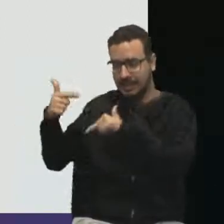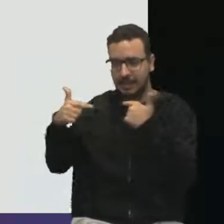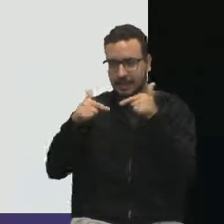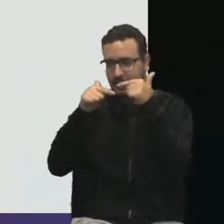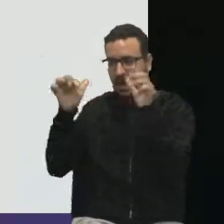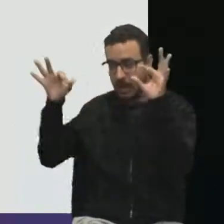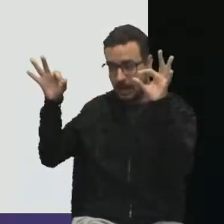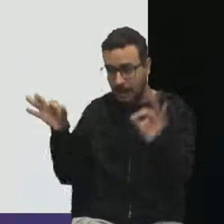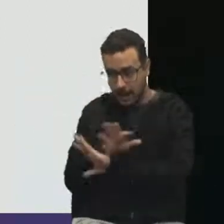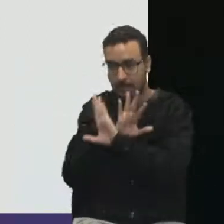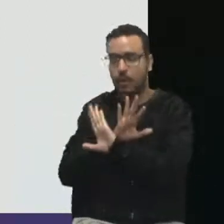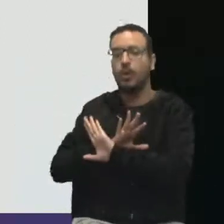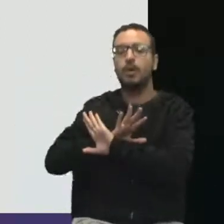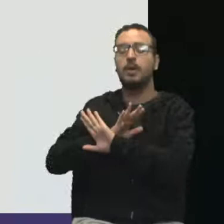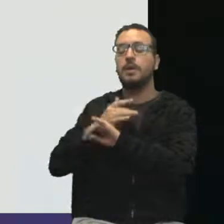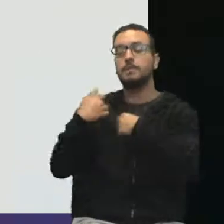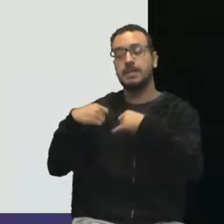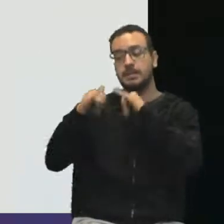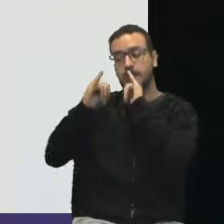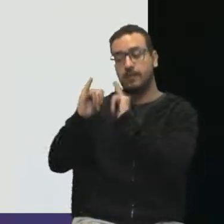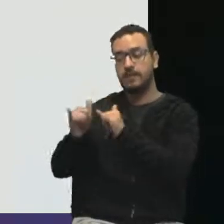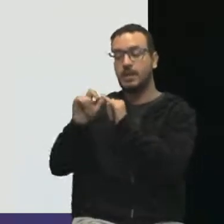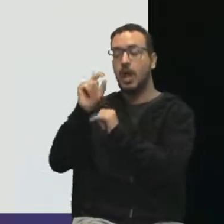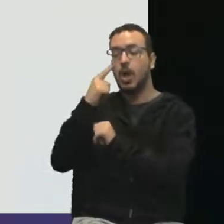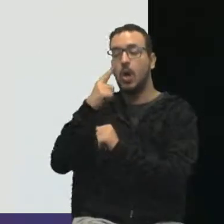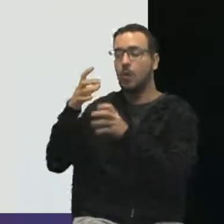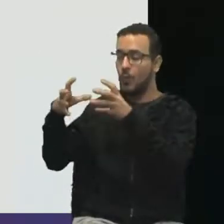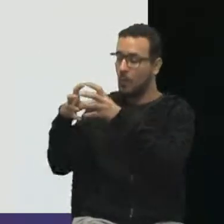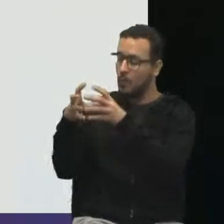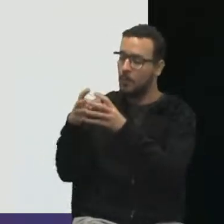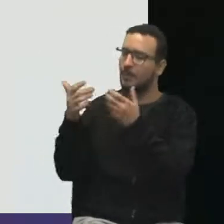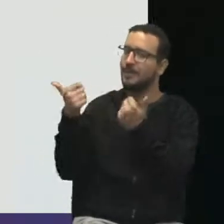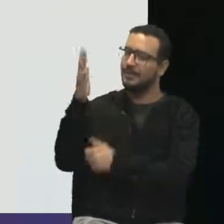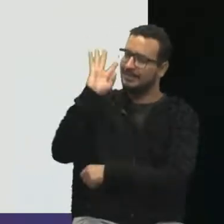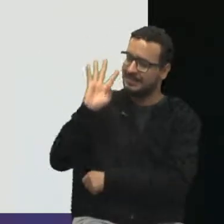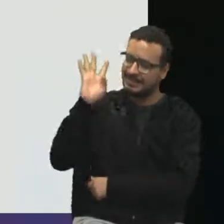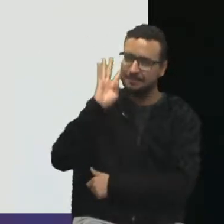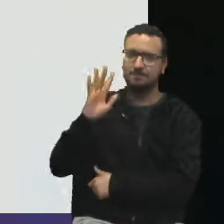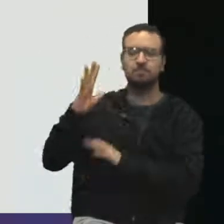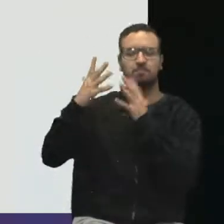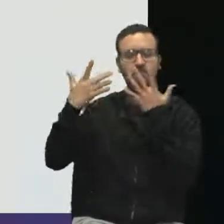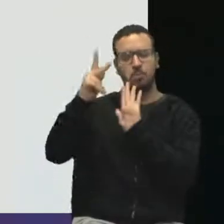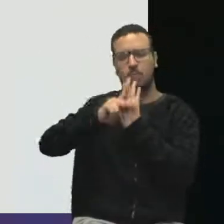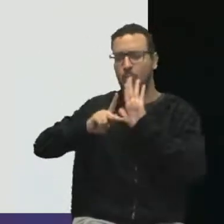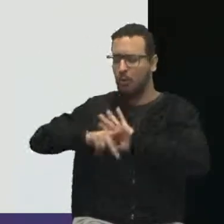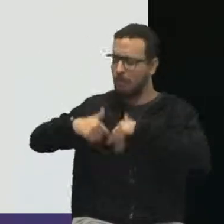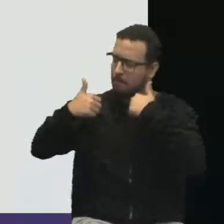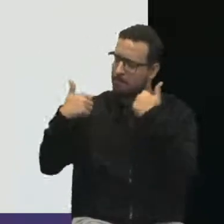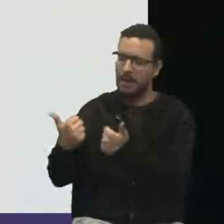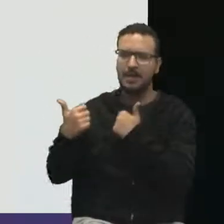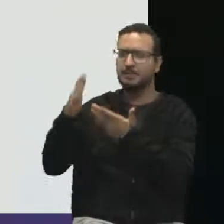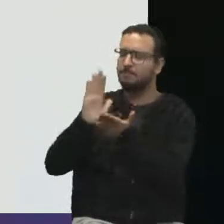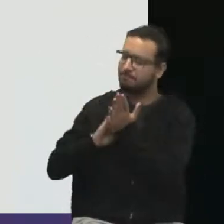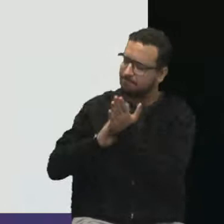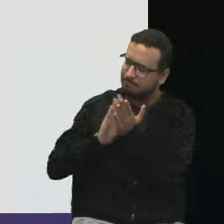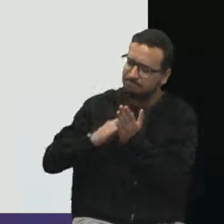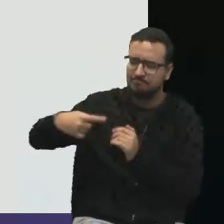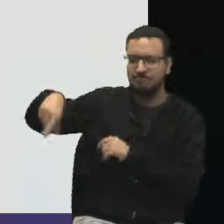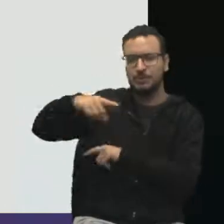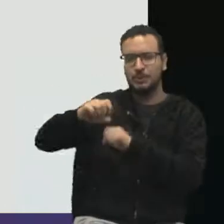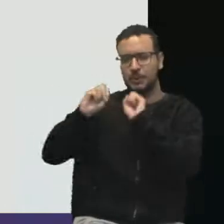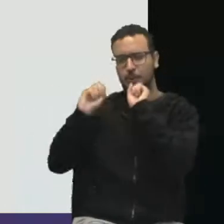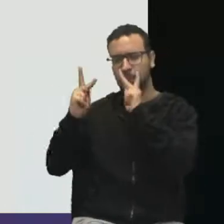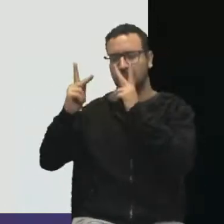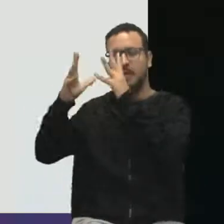assim, gente, acabou o projeto, olha como ficou bonita, vamos fazer um churrasco de comemoração, parabéns pelo trabalho de vocês